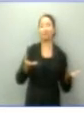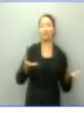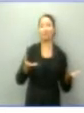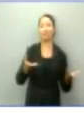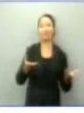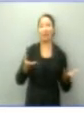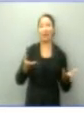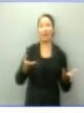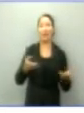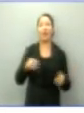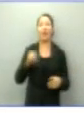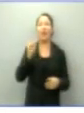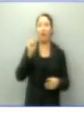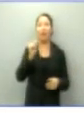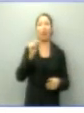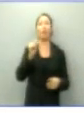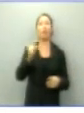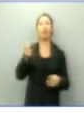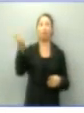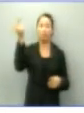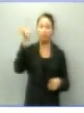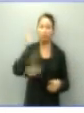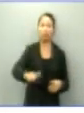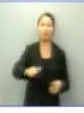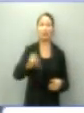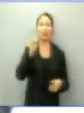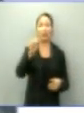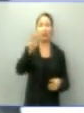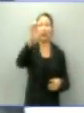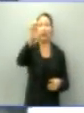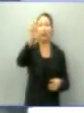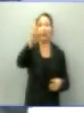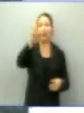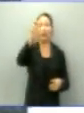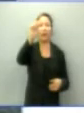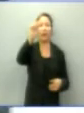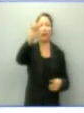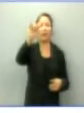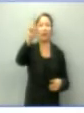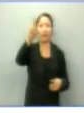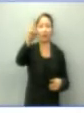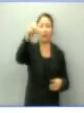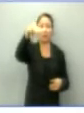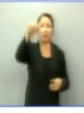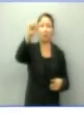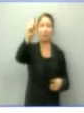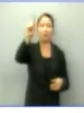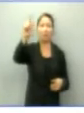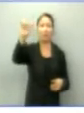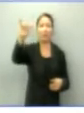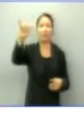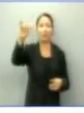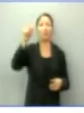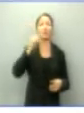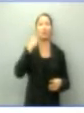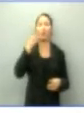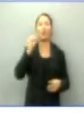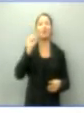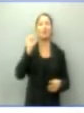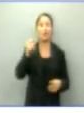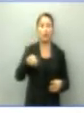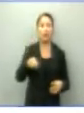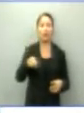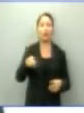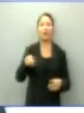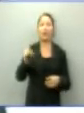do Era Imagem quando diz que domina a candidatura desse determinado candidato. Nós